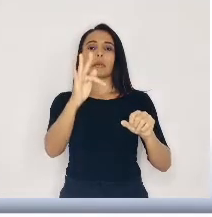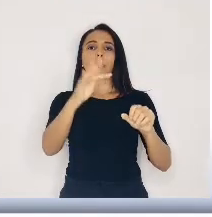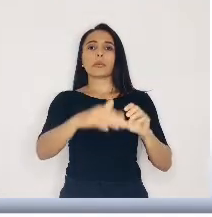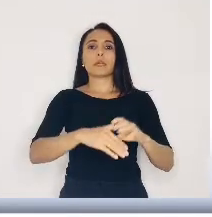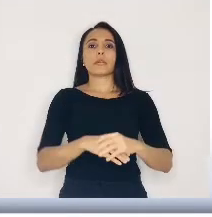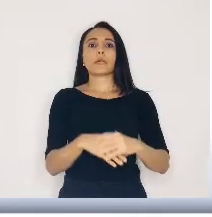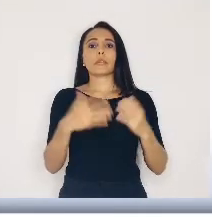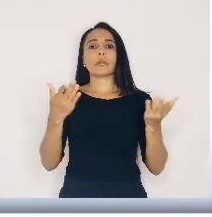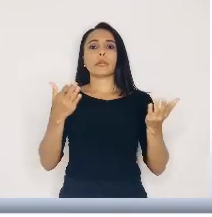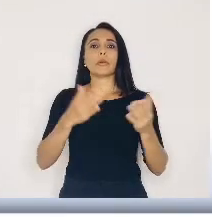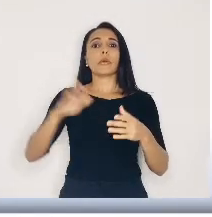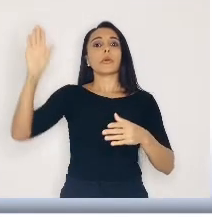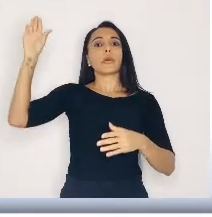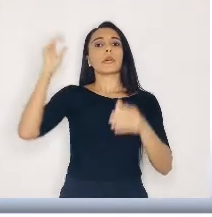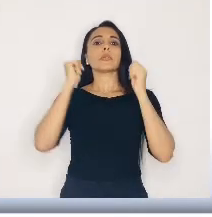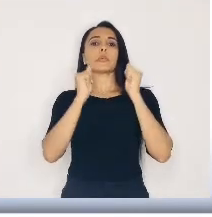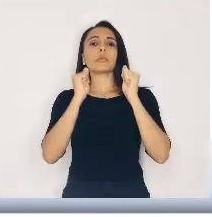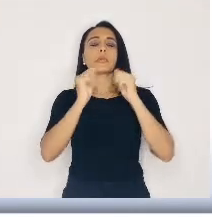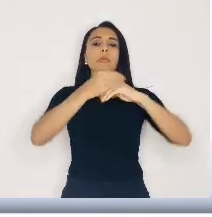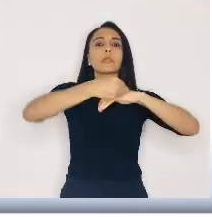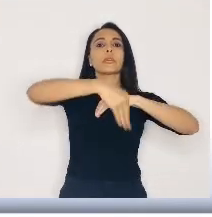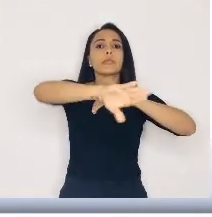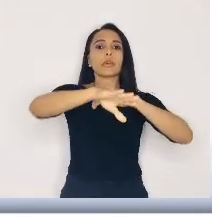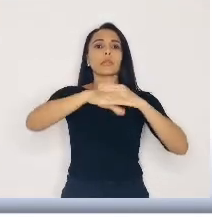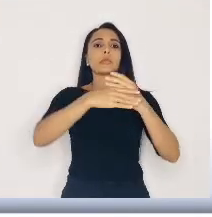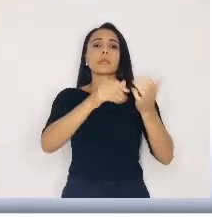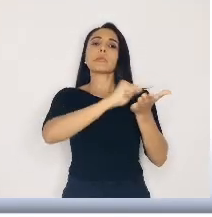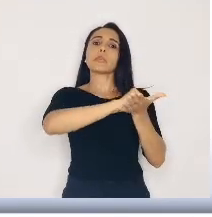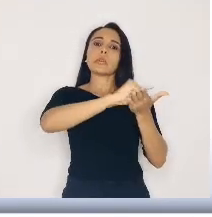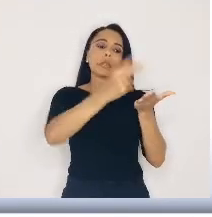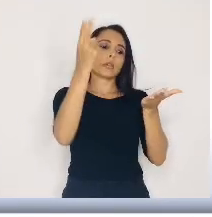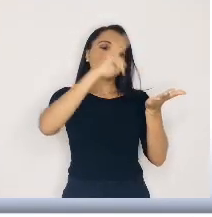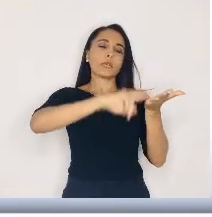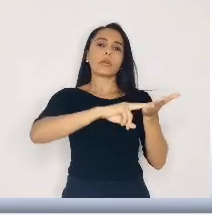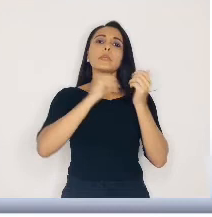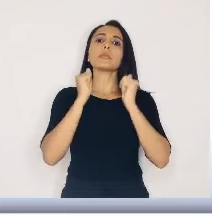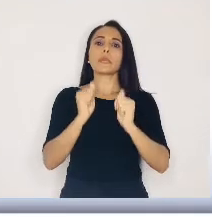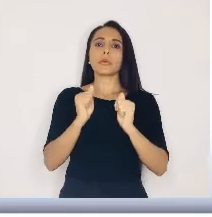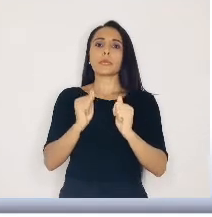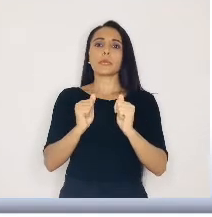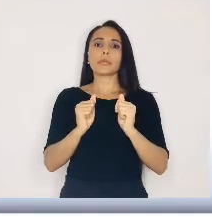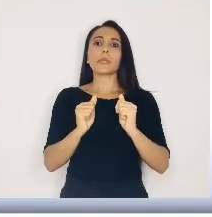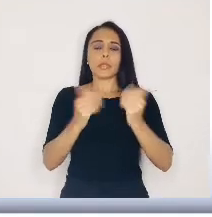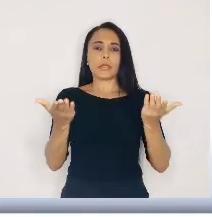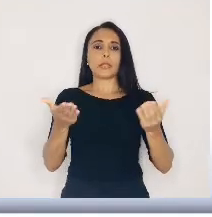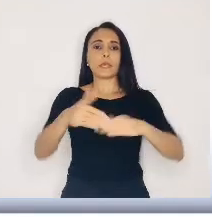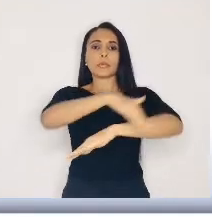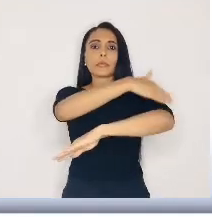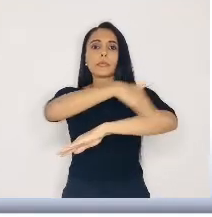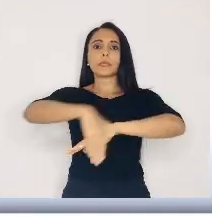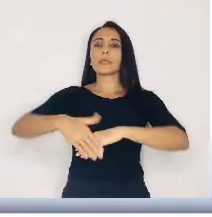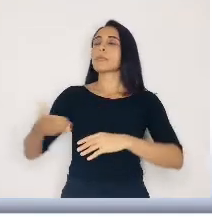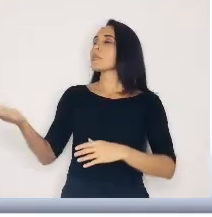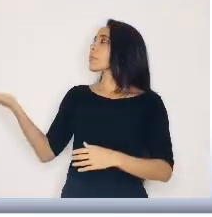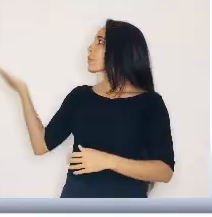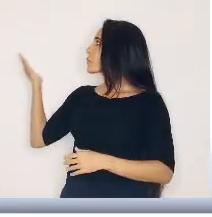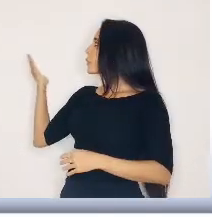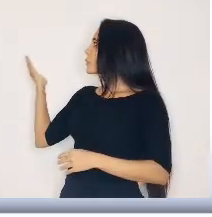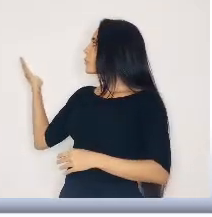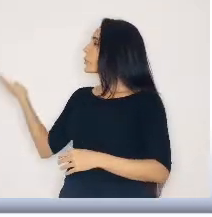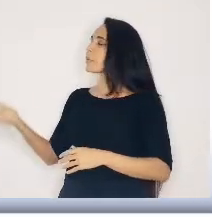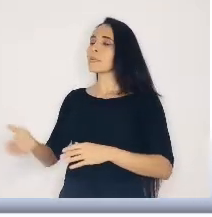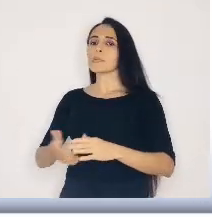O candidato também pode enviar a documentação via SEDEX pelos correios, no endereço. Secretaria Executiva de